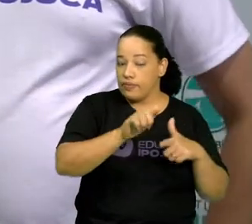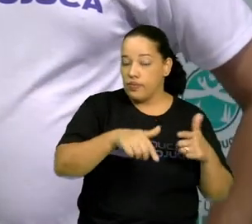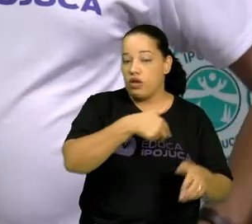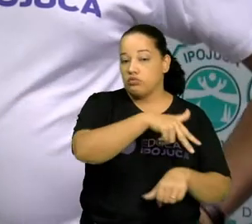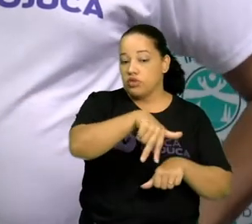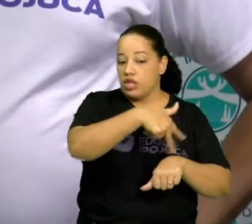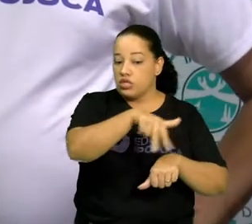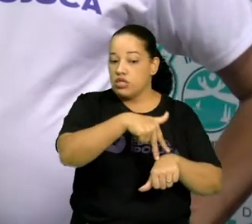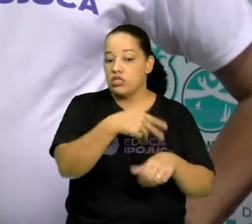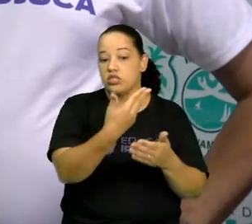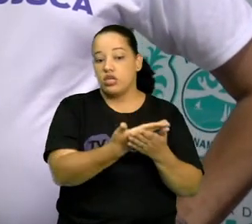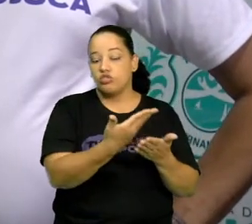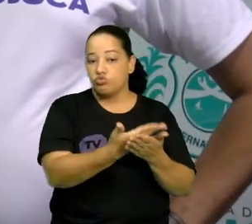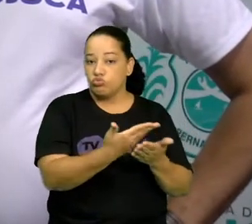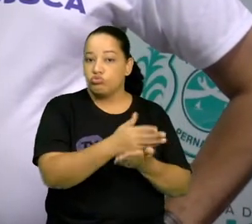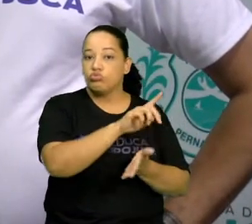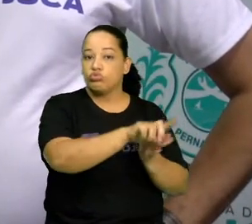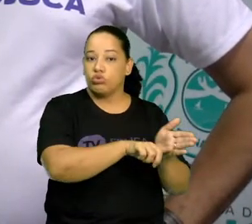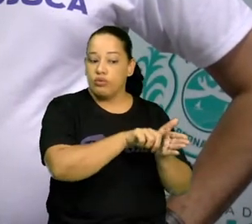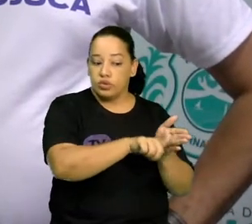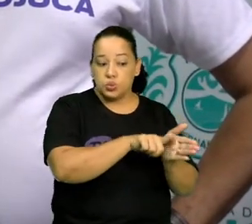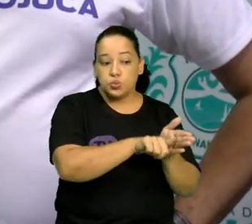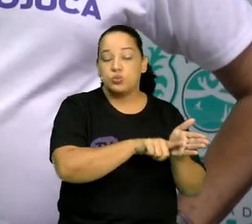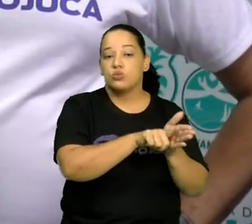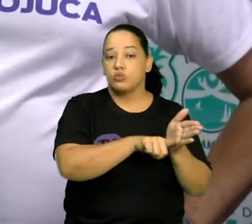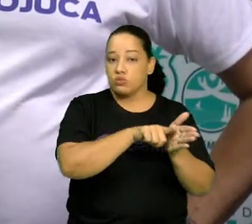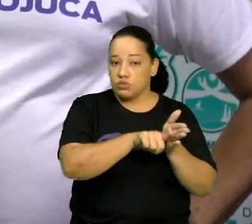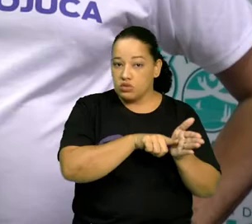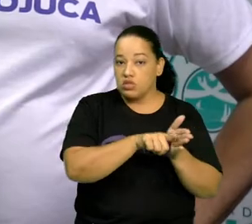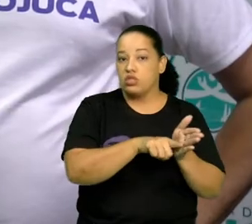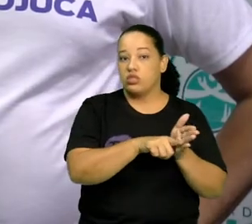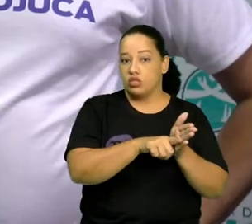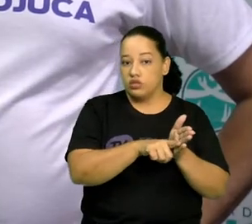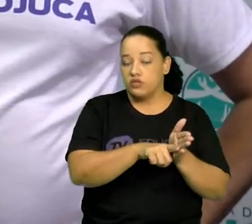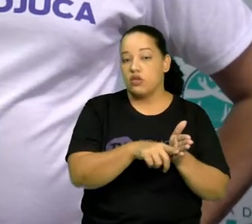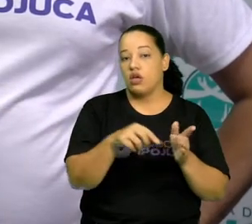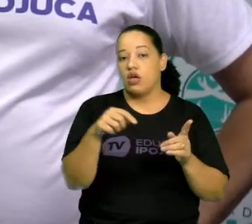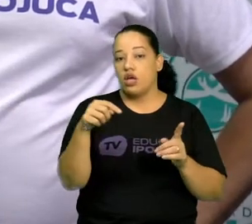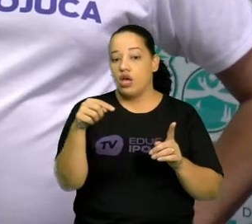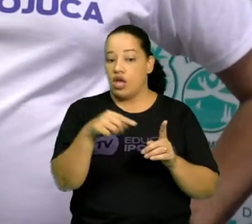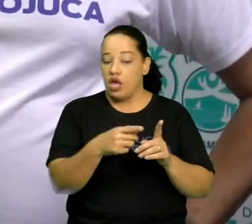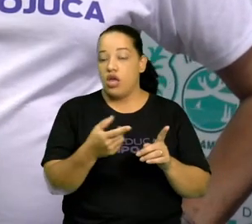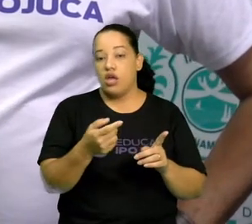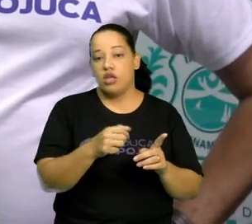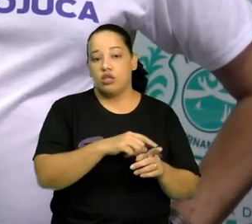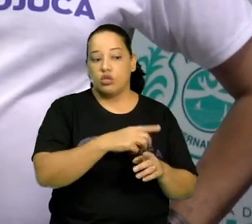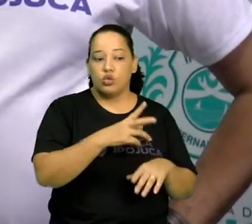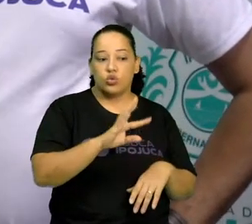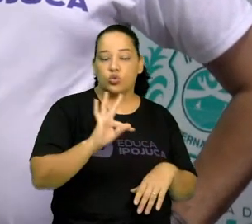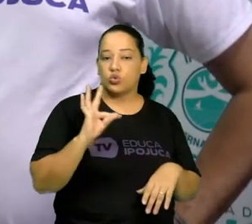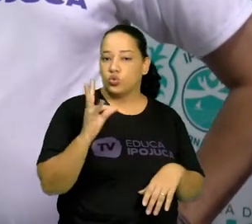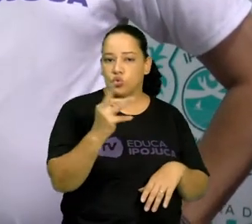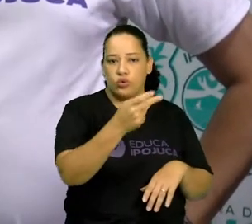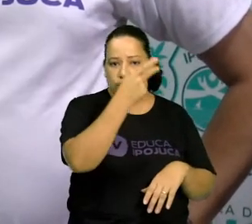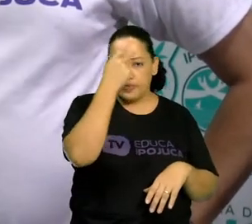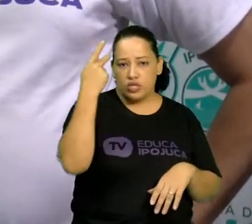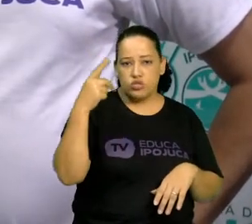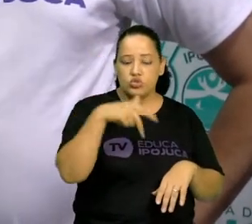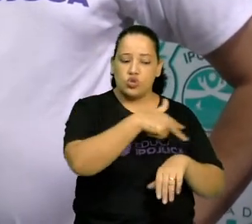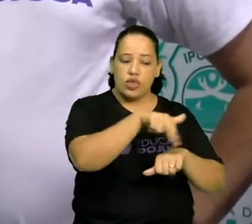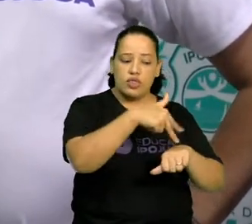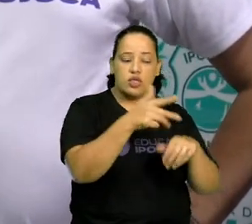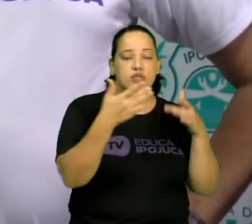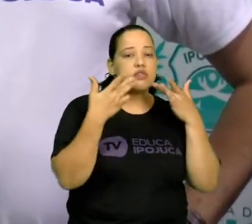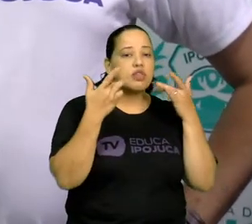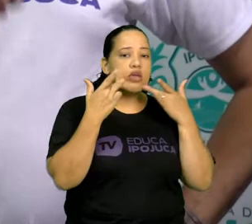também, pesquisadora, que teve como grande influência o Rudolf Laban. Aliás, na verdade, todo mundo da dança, teatro e da dança